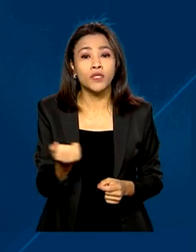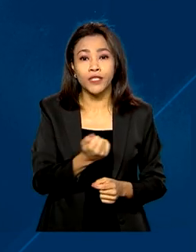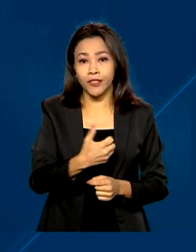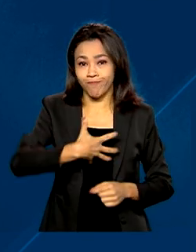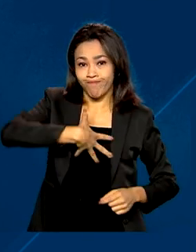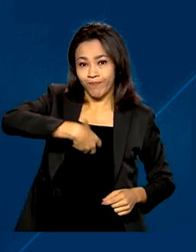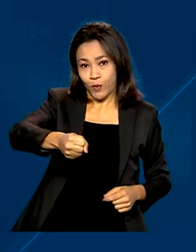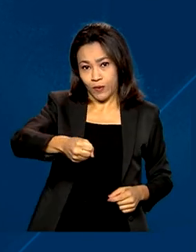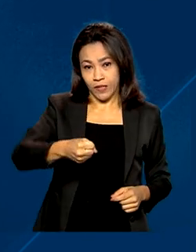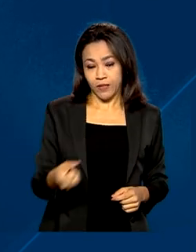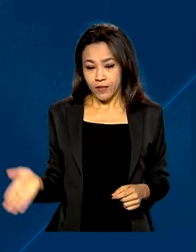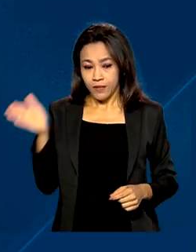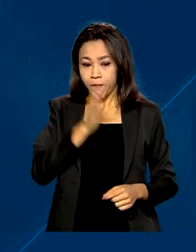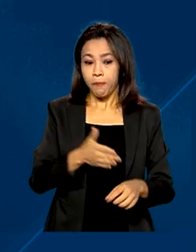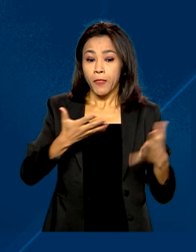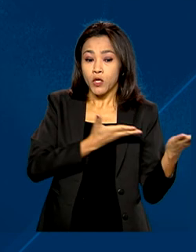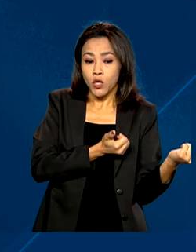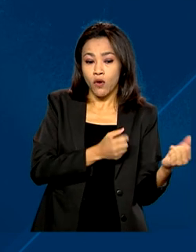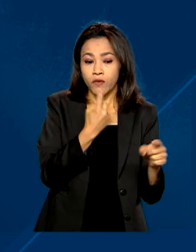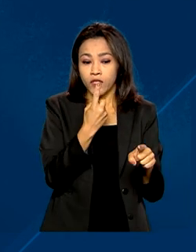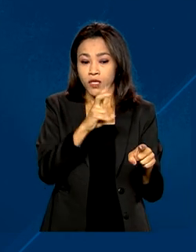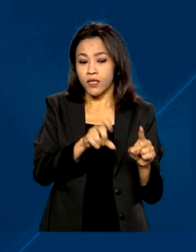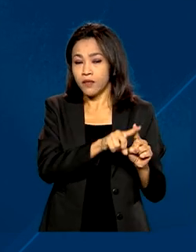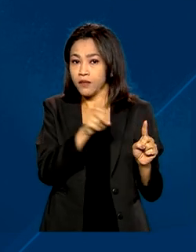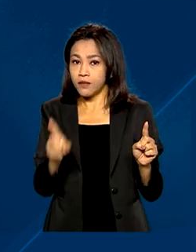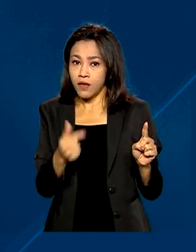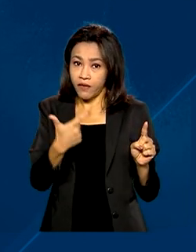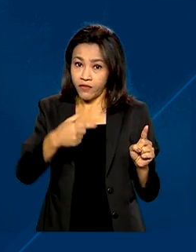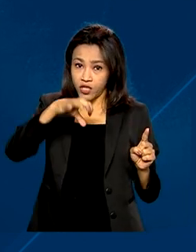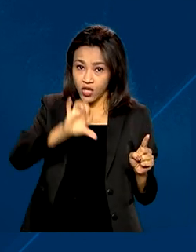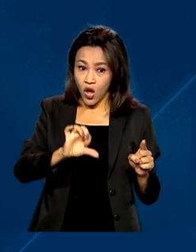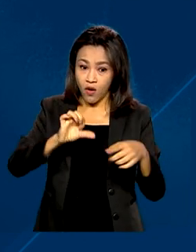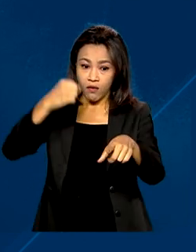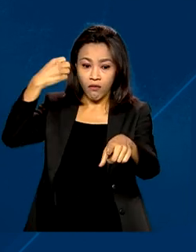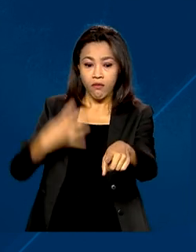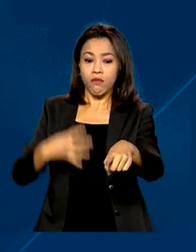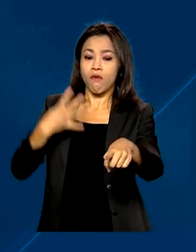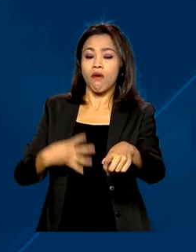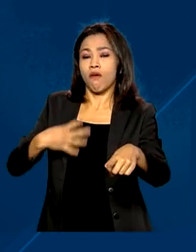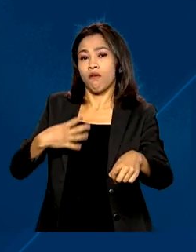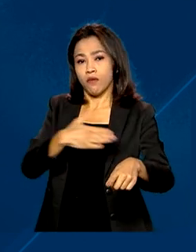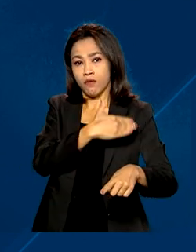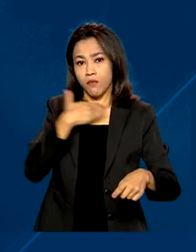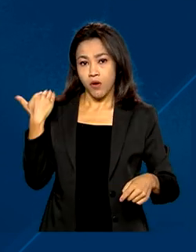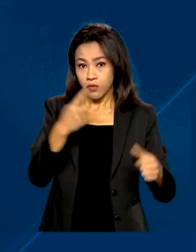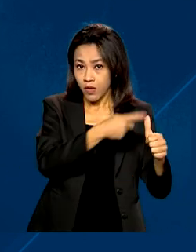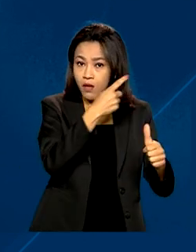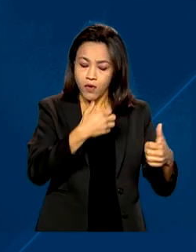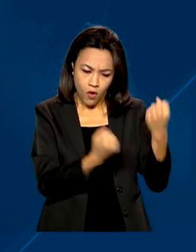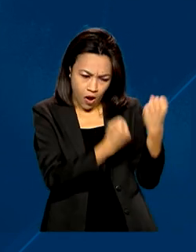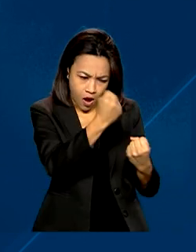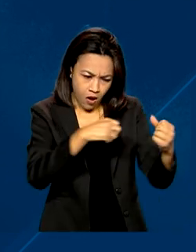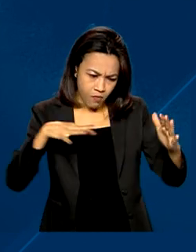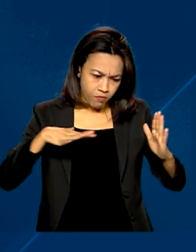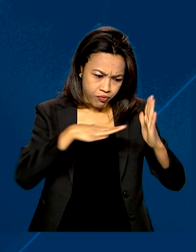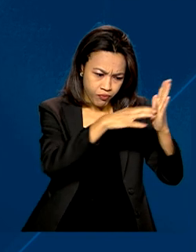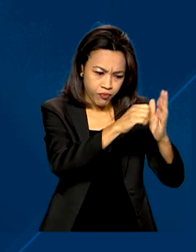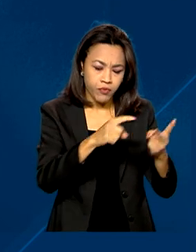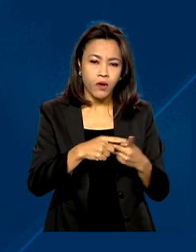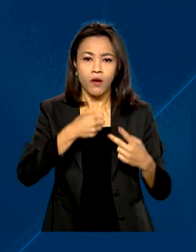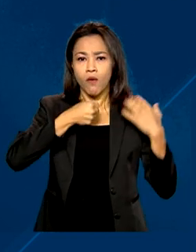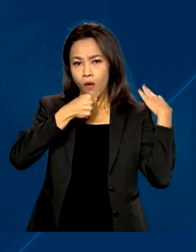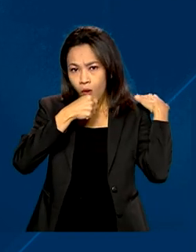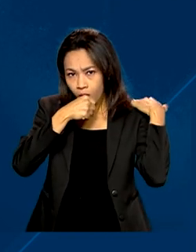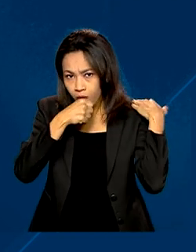Entre os jovens de 15 a 29 anos, foi a quarta causa de morte depois de acidentes no trânsito, tuberculose